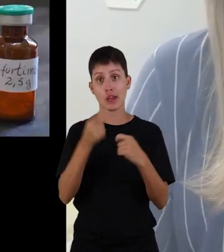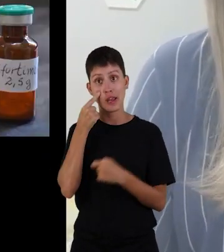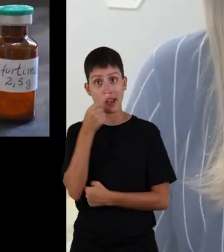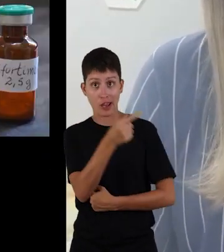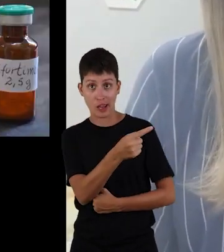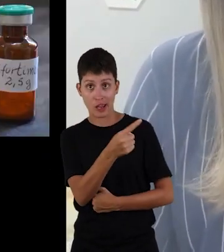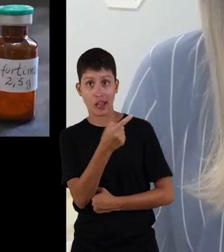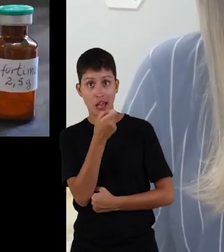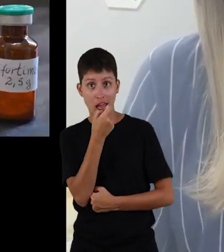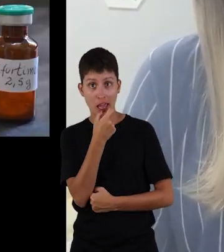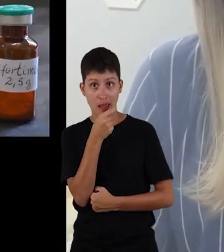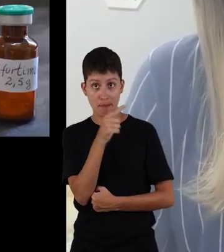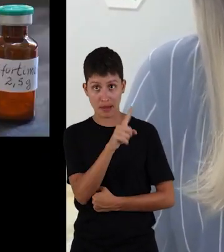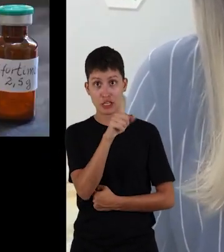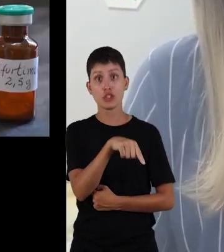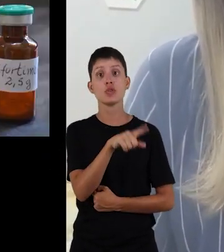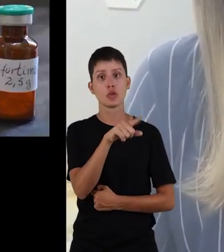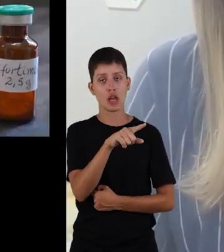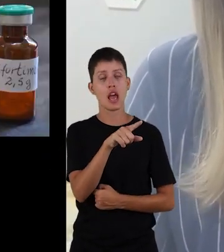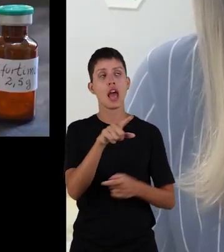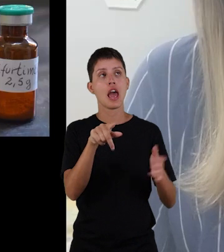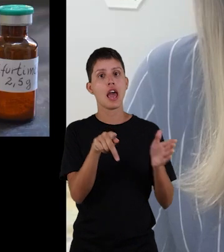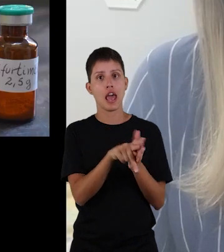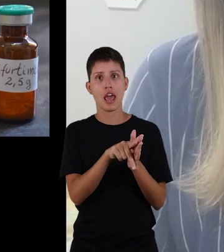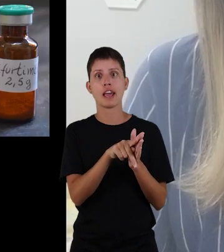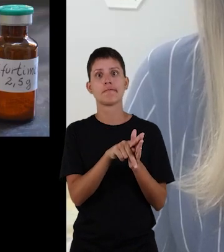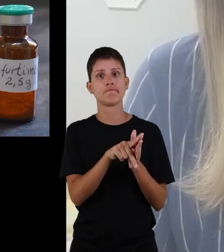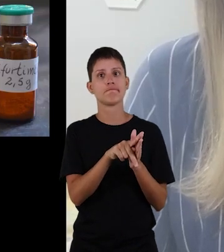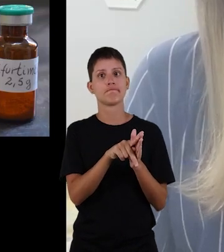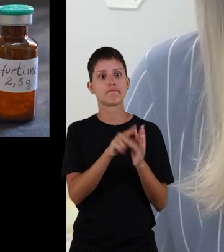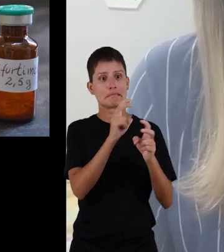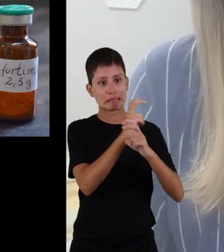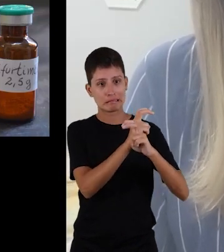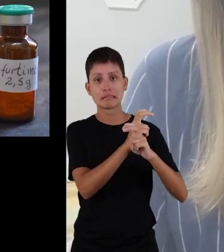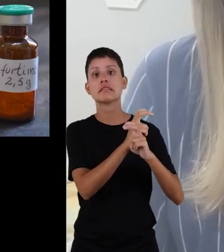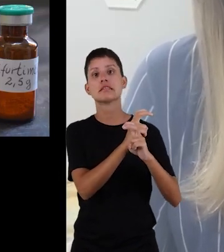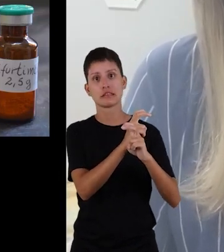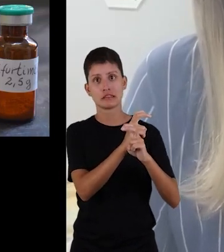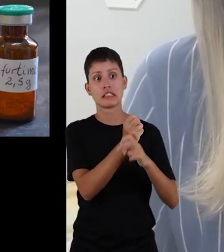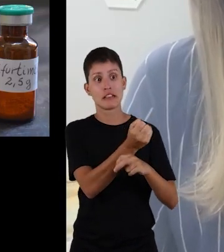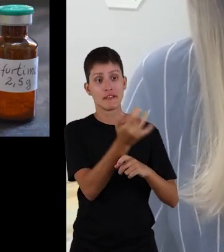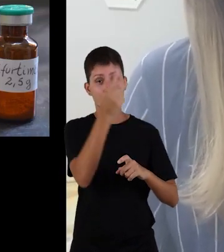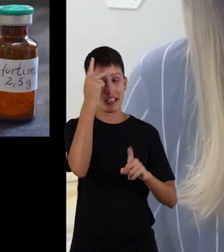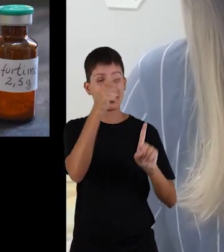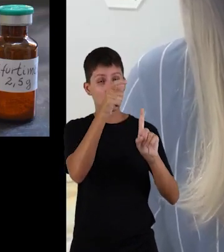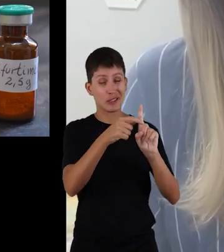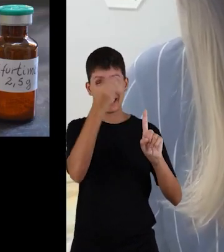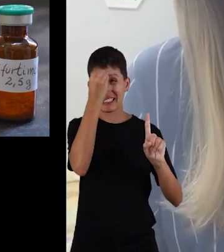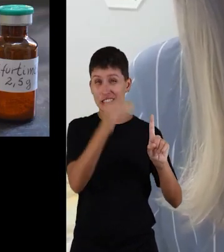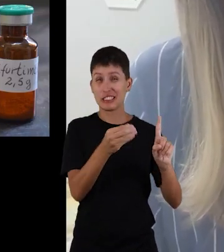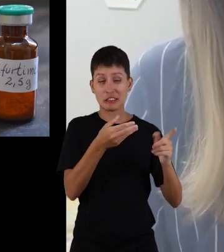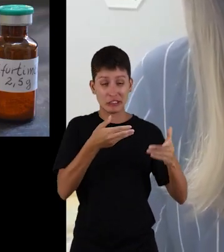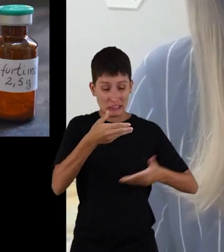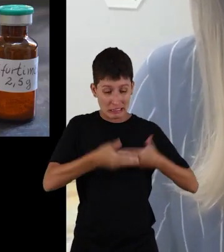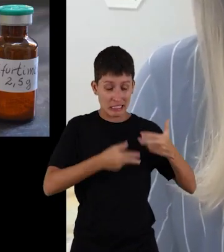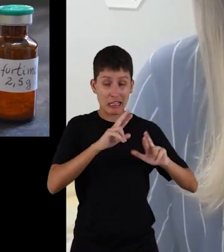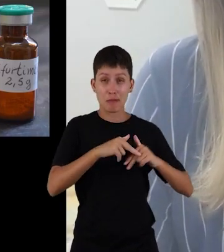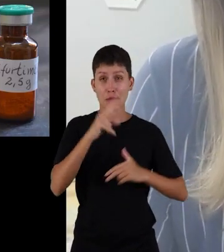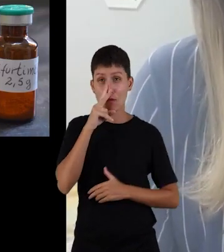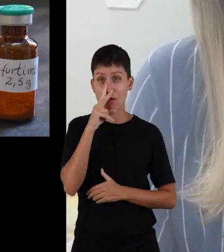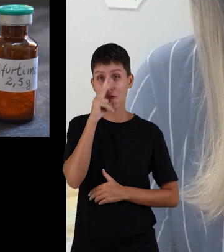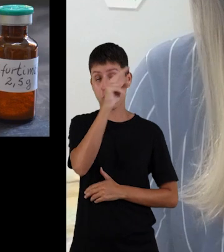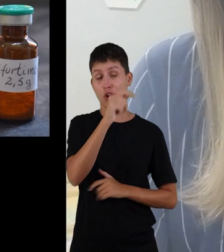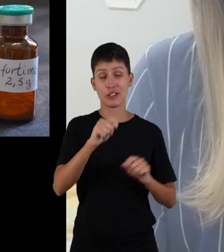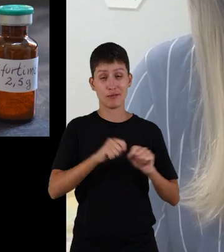é o nifrutimox, que também é uma droga tóxica, que muitos pacientes desistem do tratamento devido aos efeitos